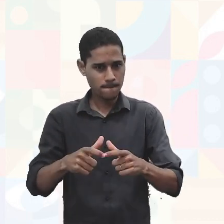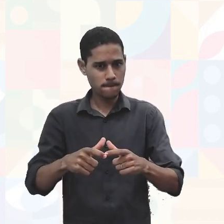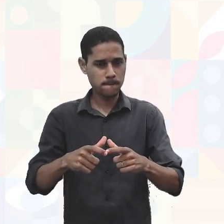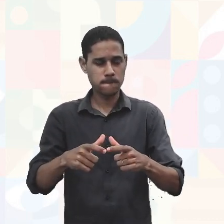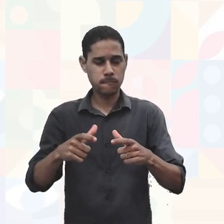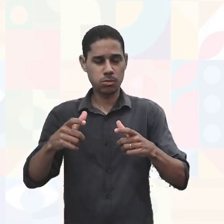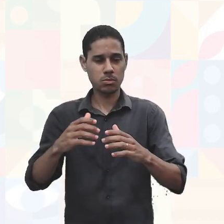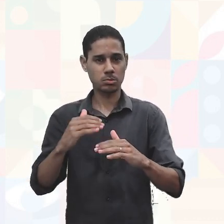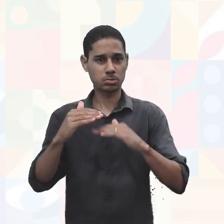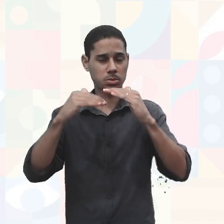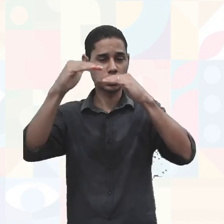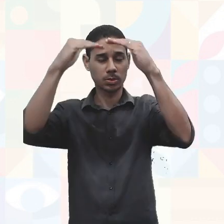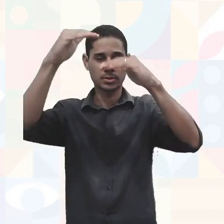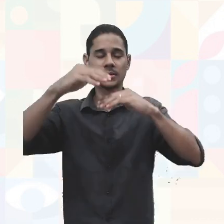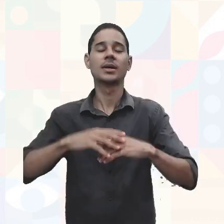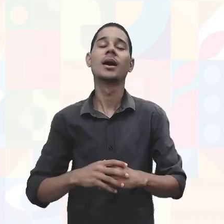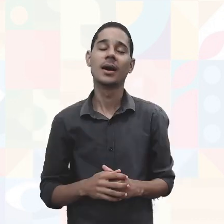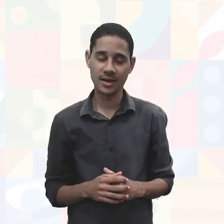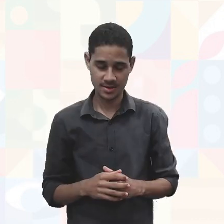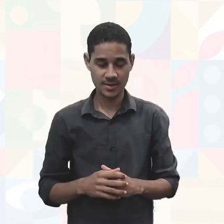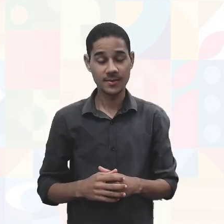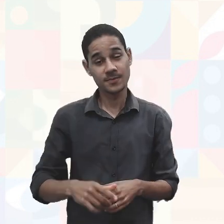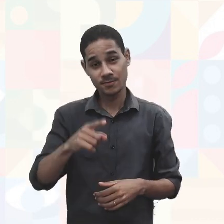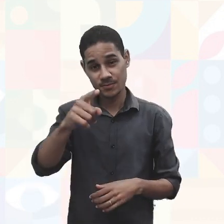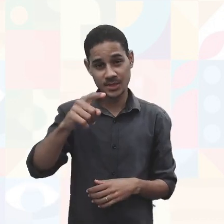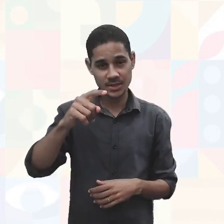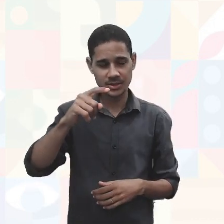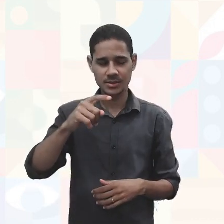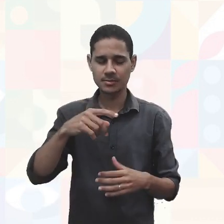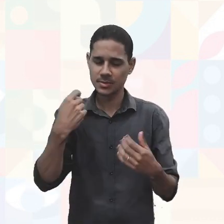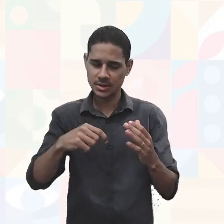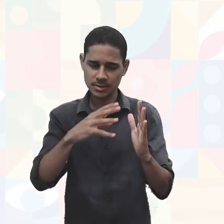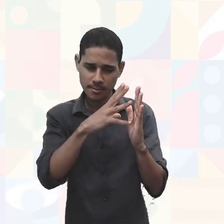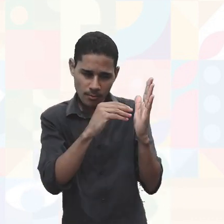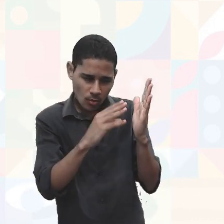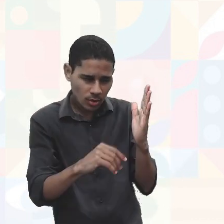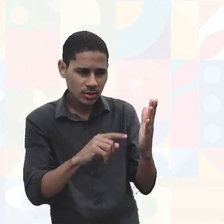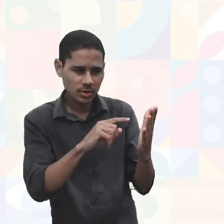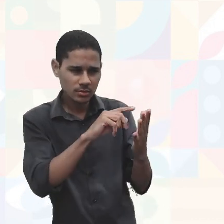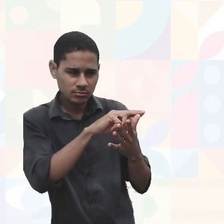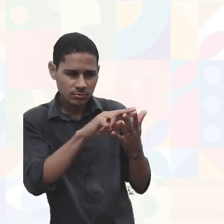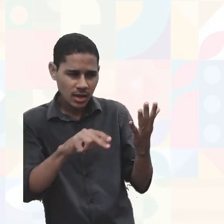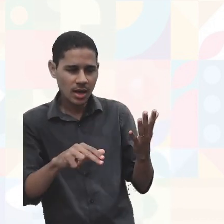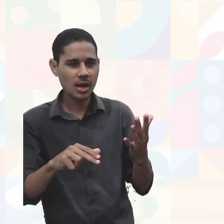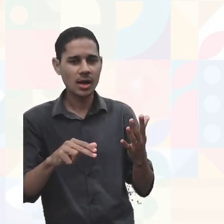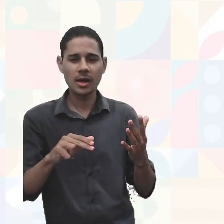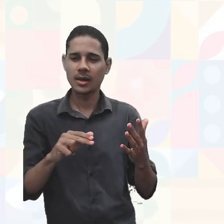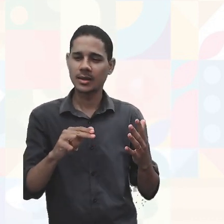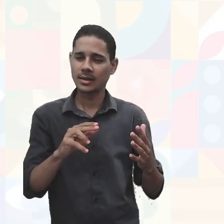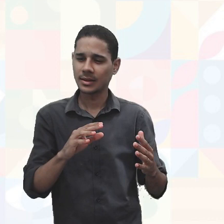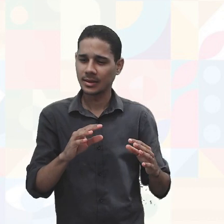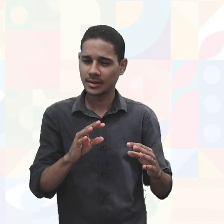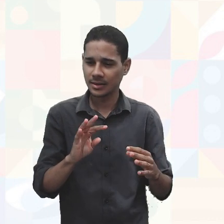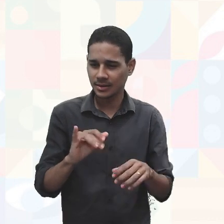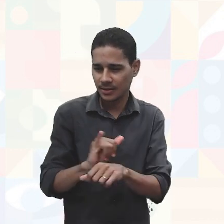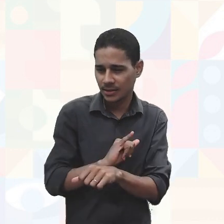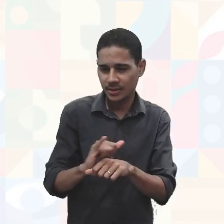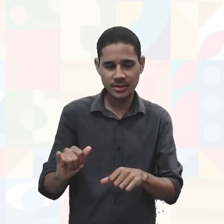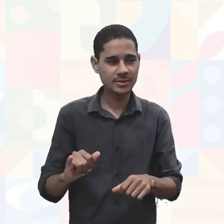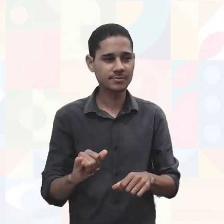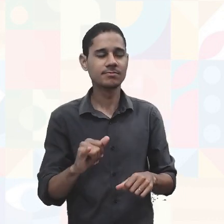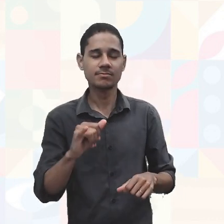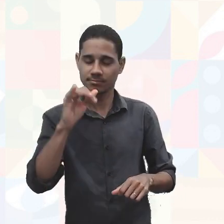Então, temos que ter esses conhecimentos de modelos, de técnicas para poder melhorar,